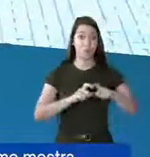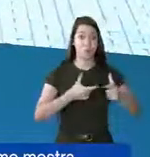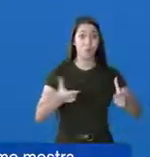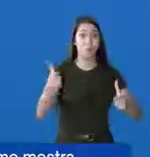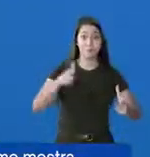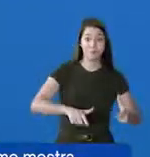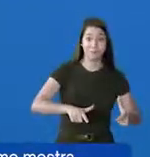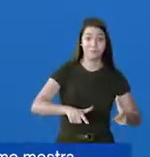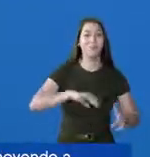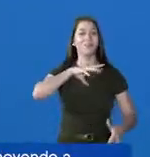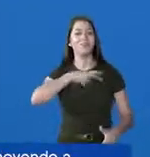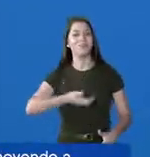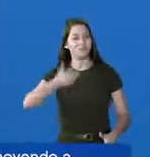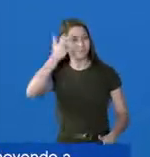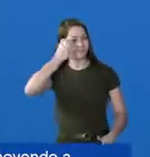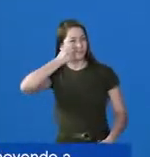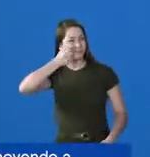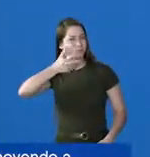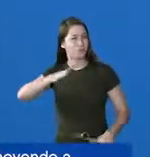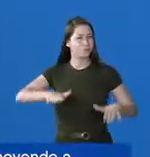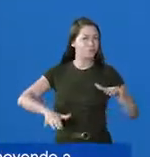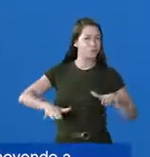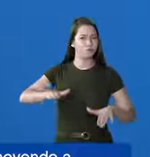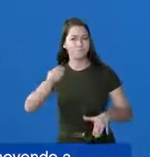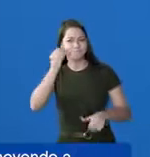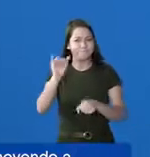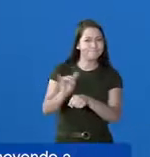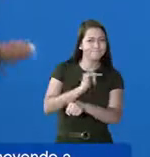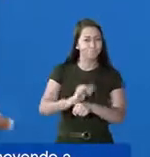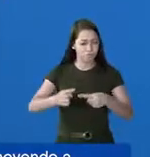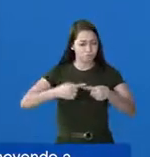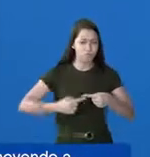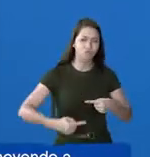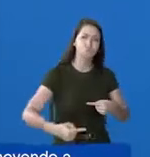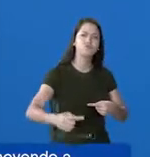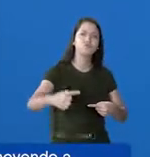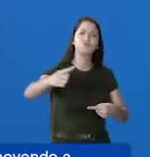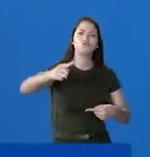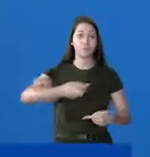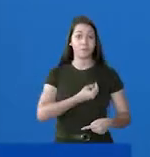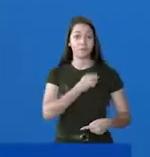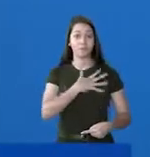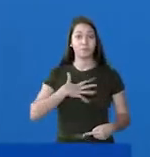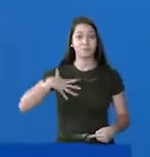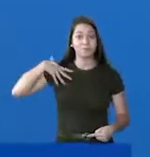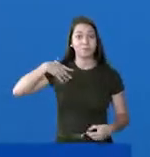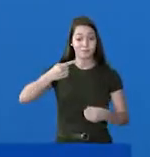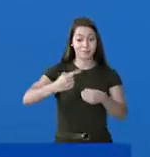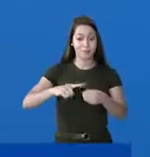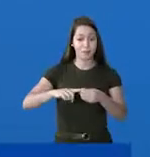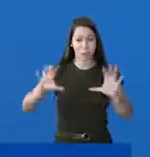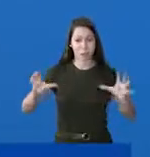Brasil, Odelma mostra sabedoria e equilíbrio, ao buscar soluções de longo prazo, promovendo a qualidade de vida na